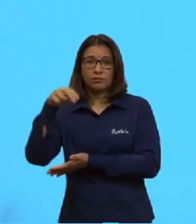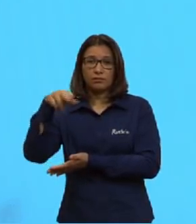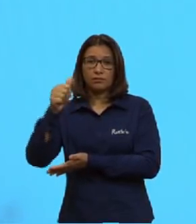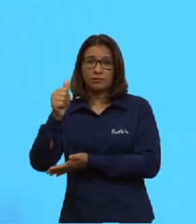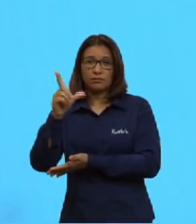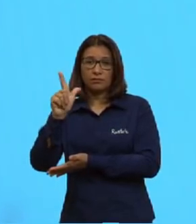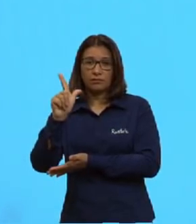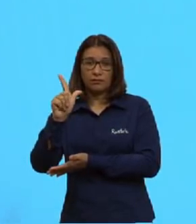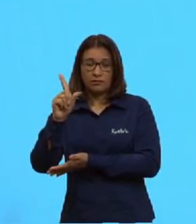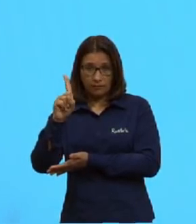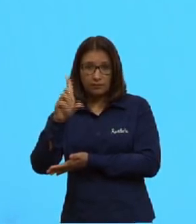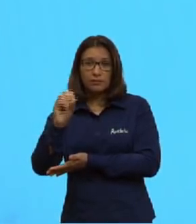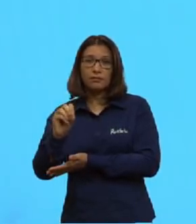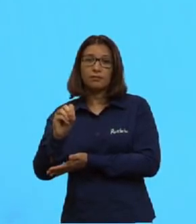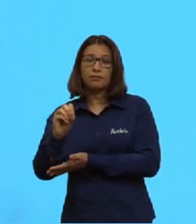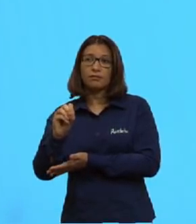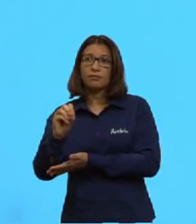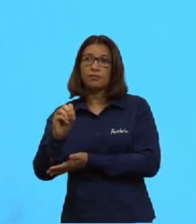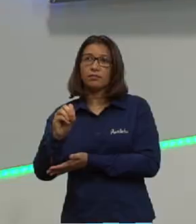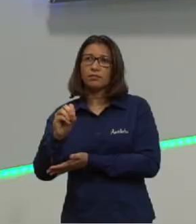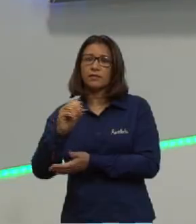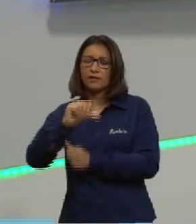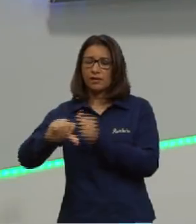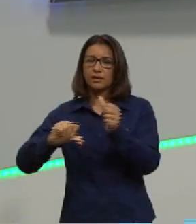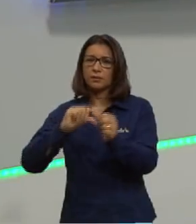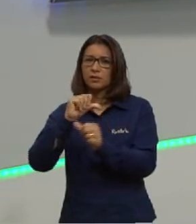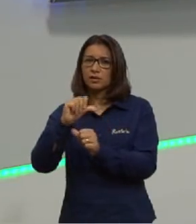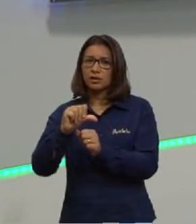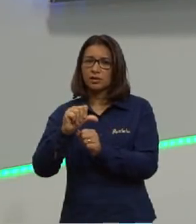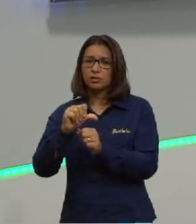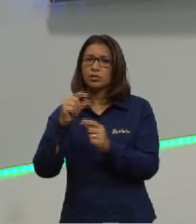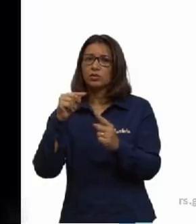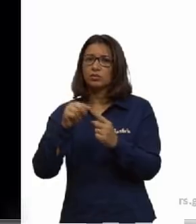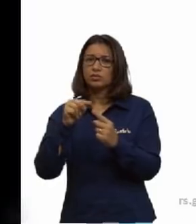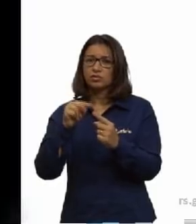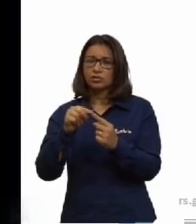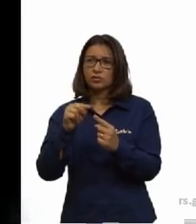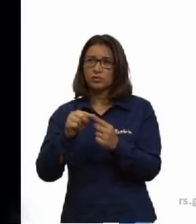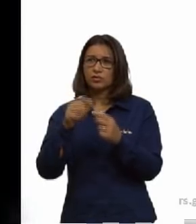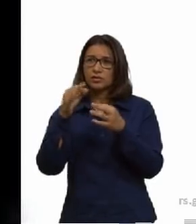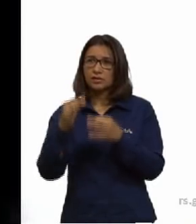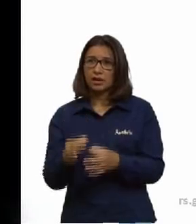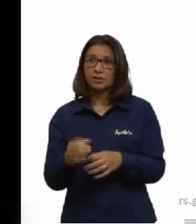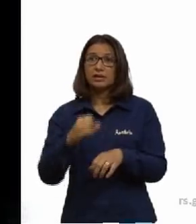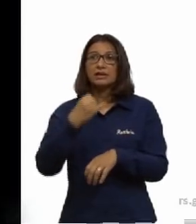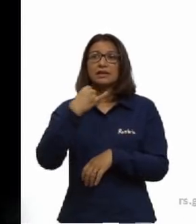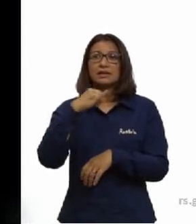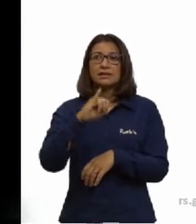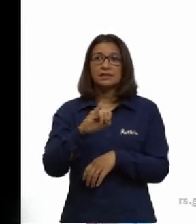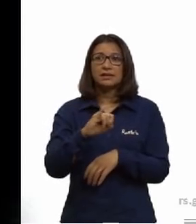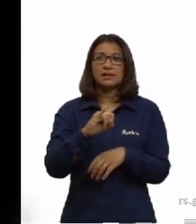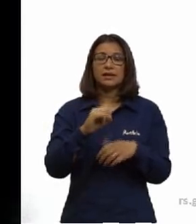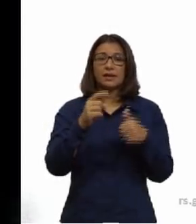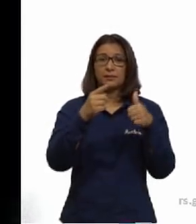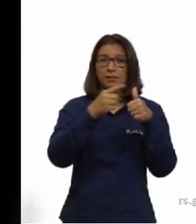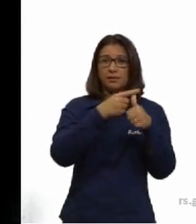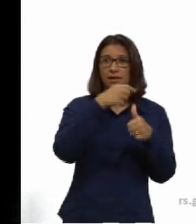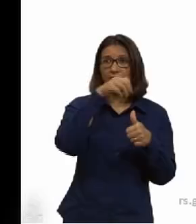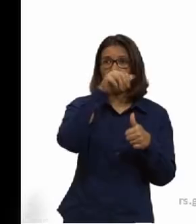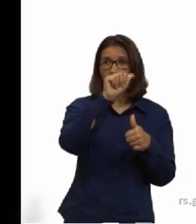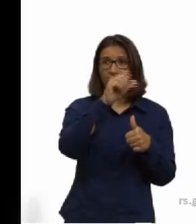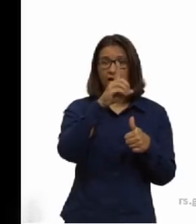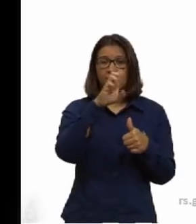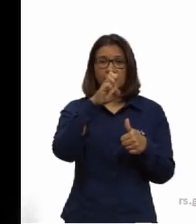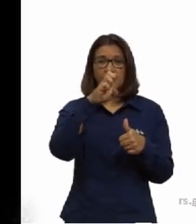de acordo com o tipo de nucleotídeo que a gente vai ter. Se é adenina, a gente representa pela letra A.